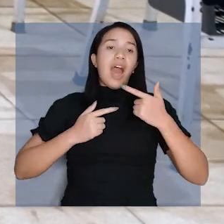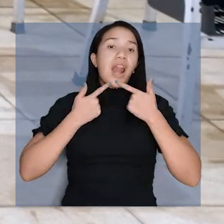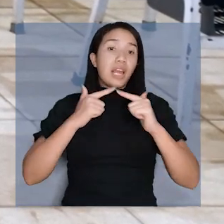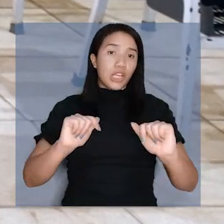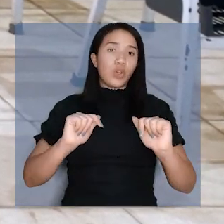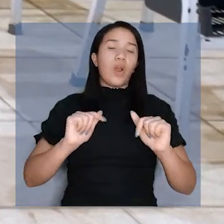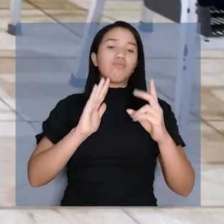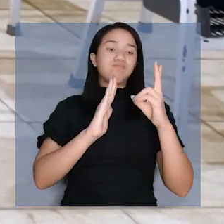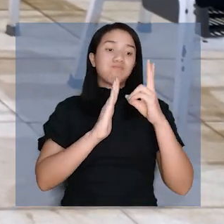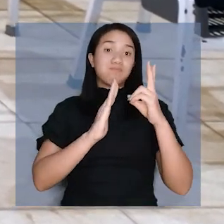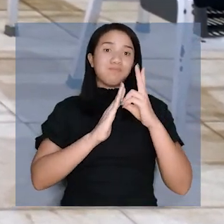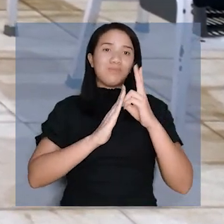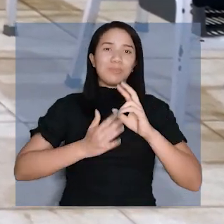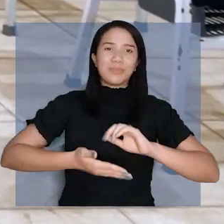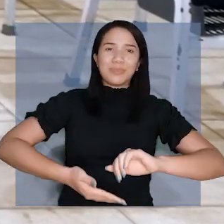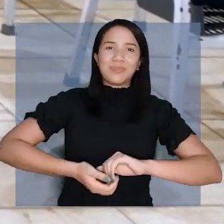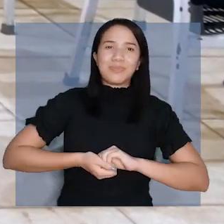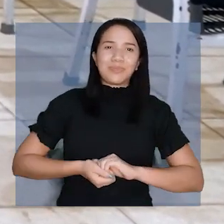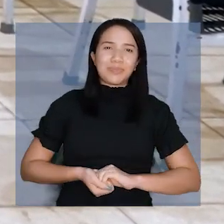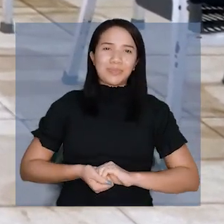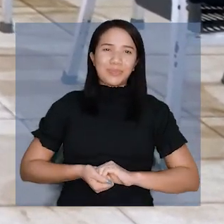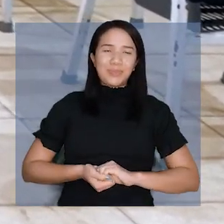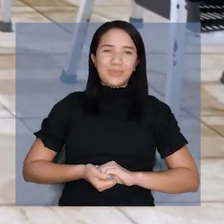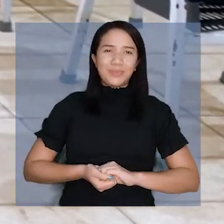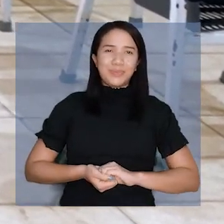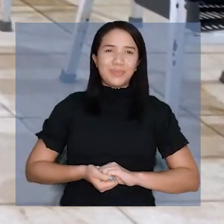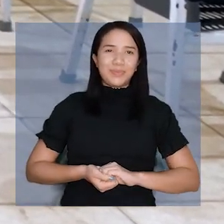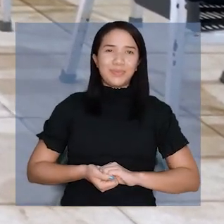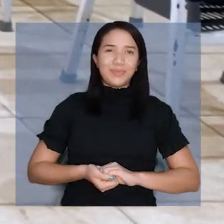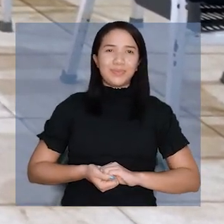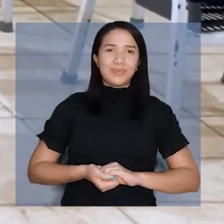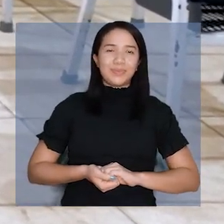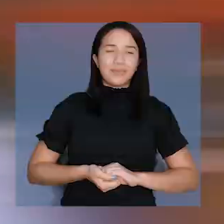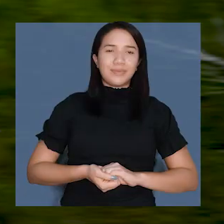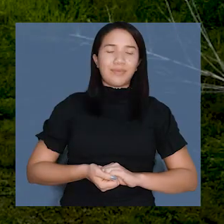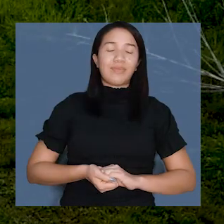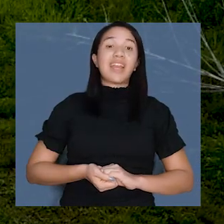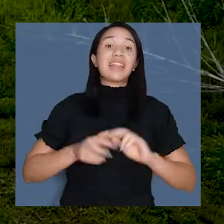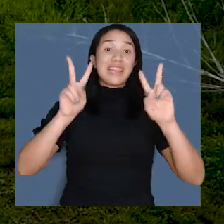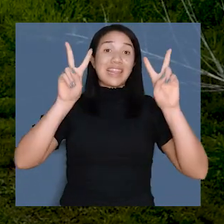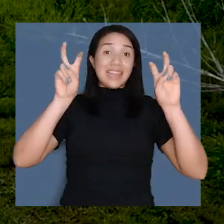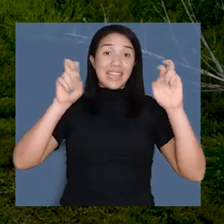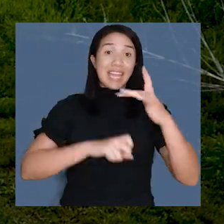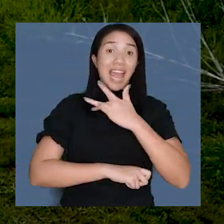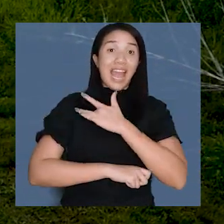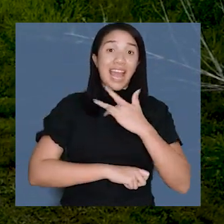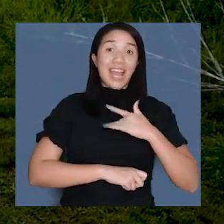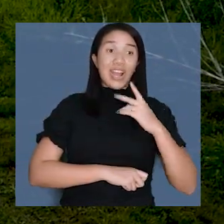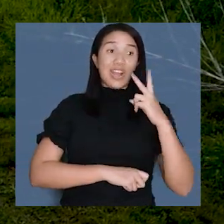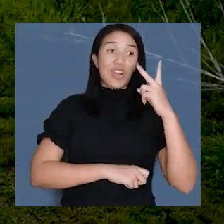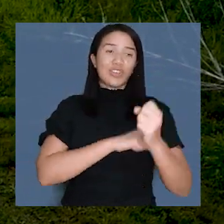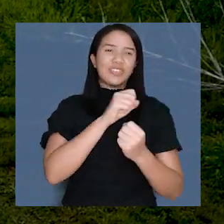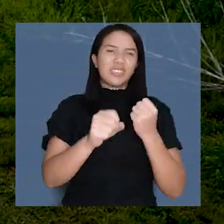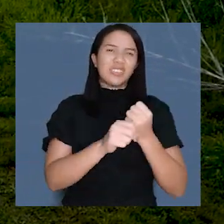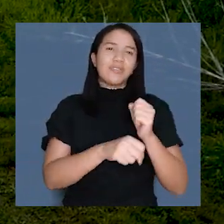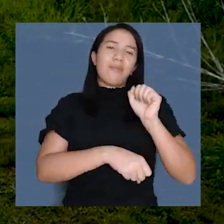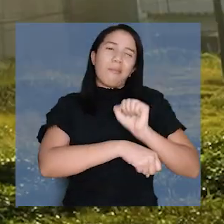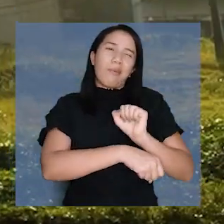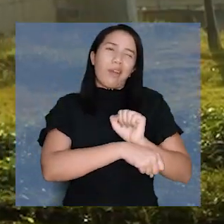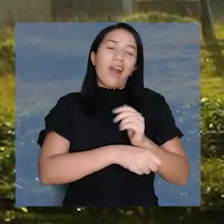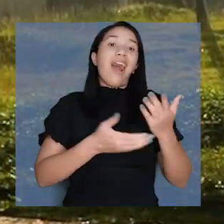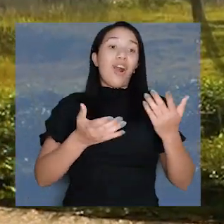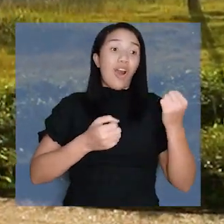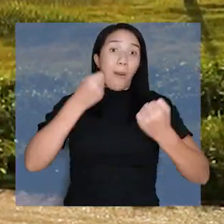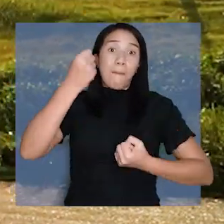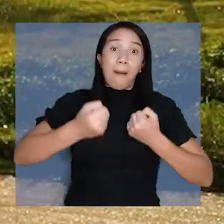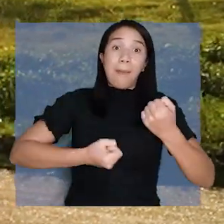do estado, na minha língua materna, o Eka Turete. Falando em saúde, depois de dois anos suspensa,